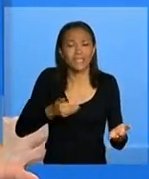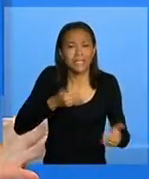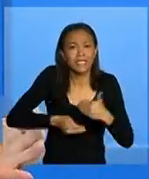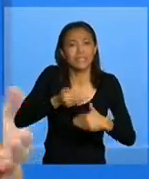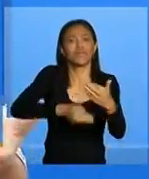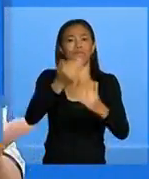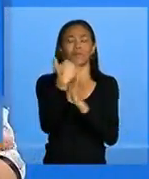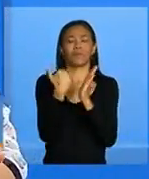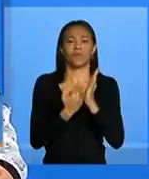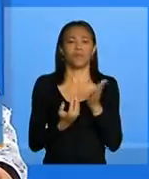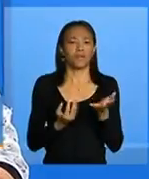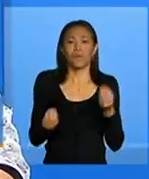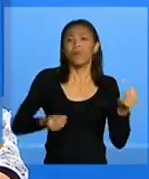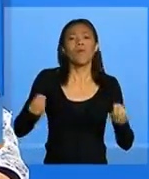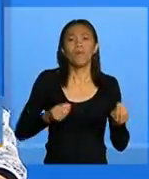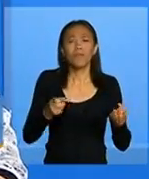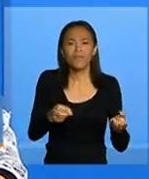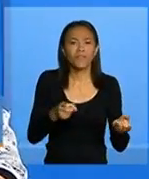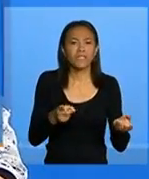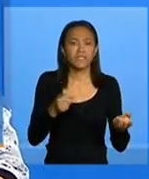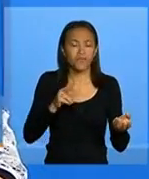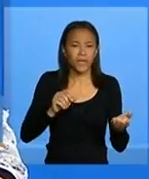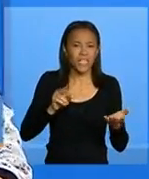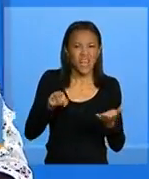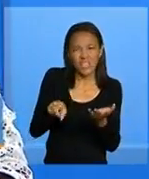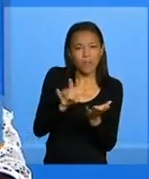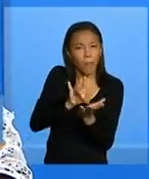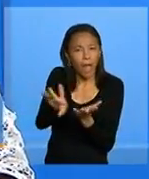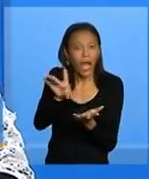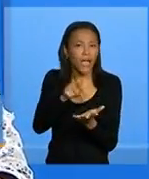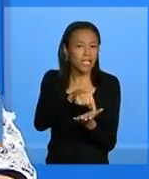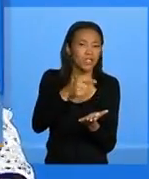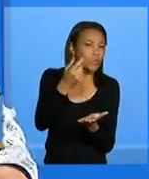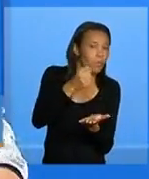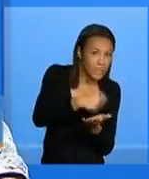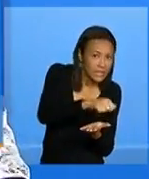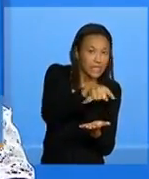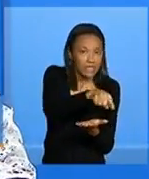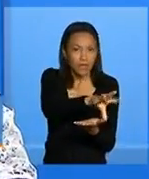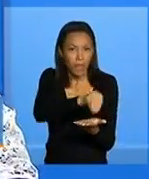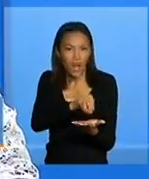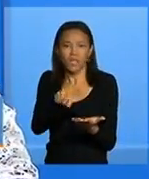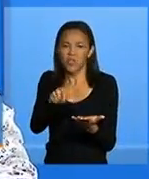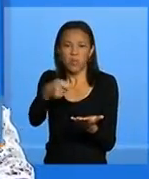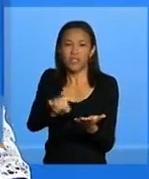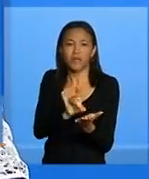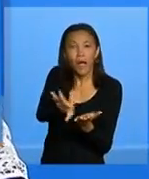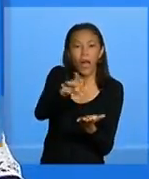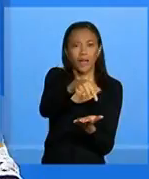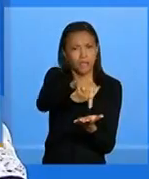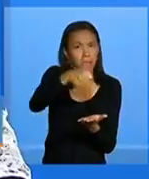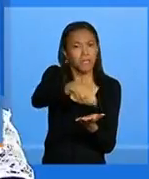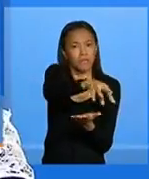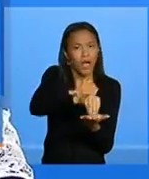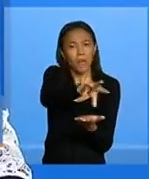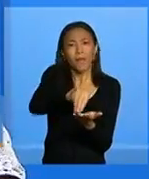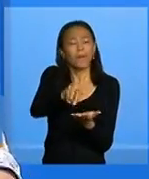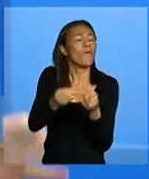veem essa evolução como é que vocês foram deletando olha isso aqui não precisa isso aqui precisa a gente precisa buscar o